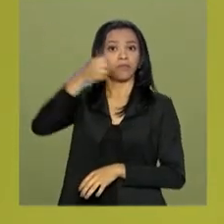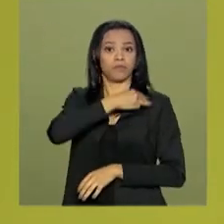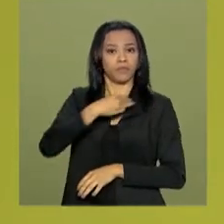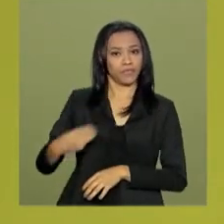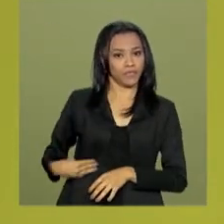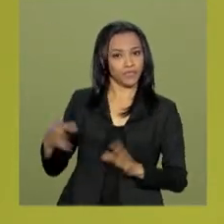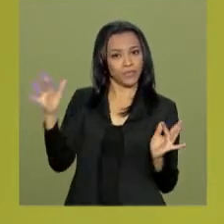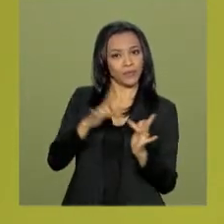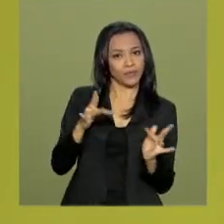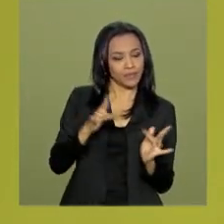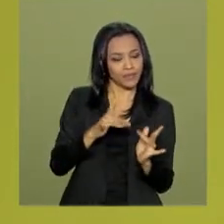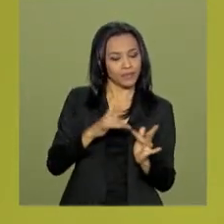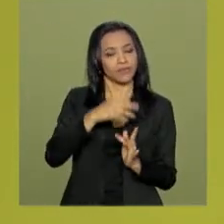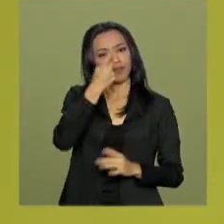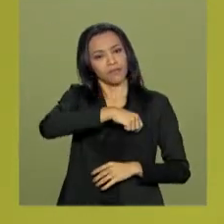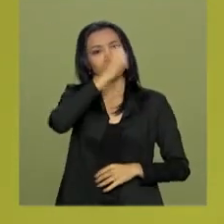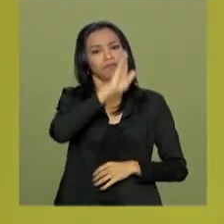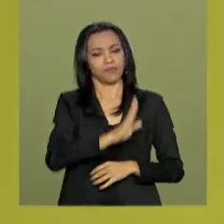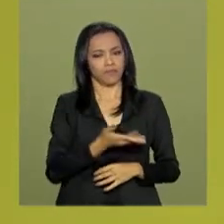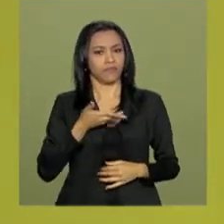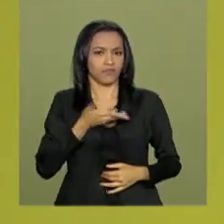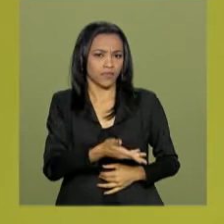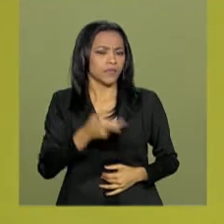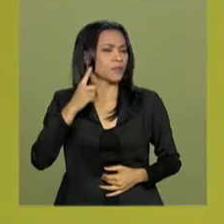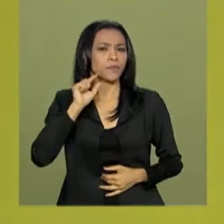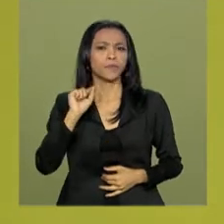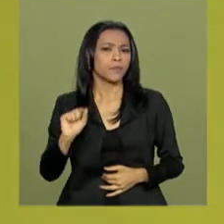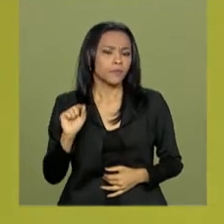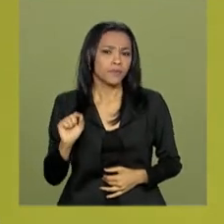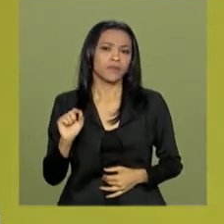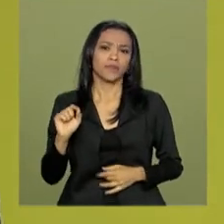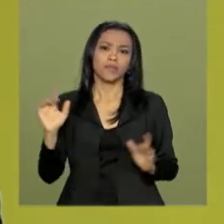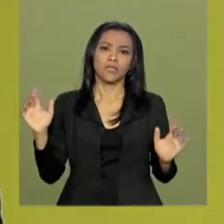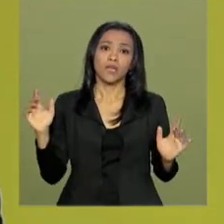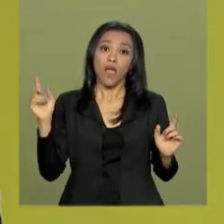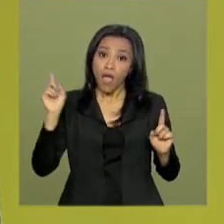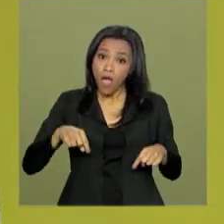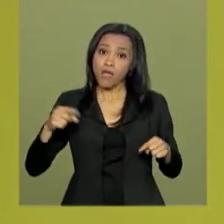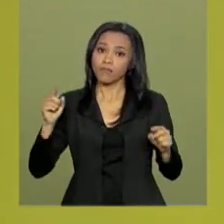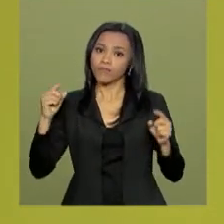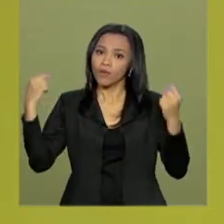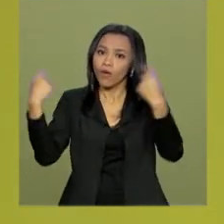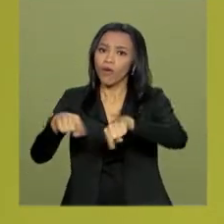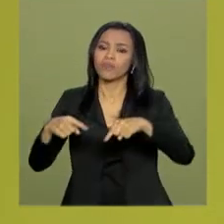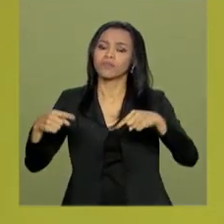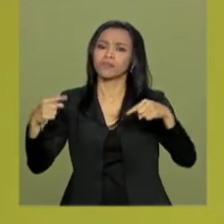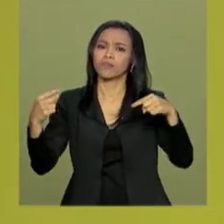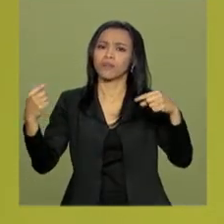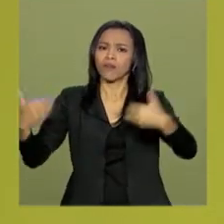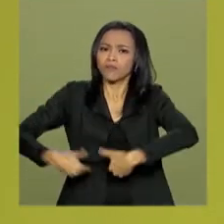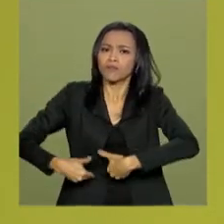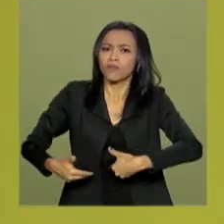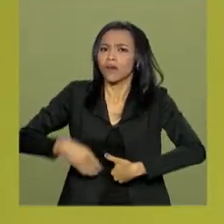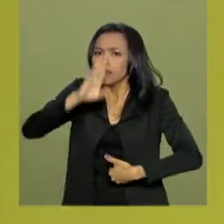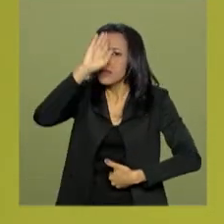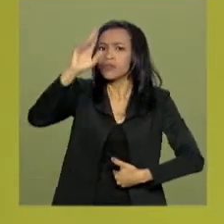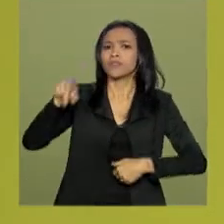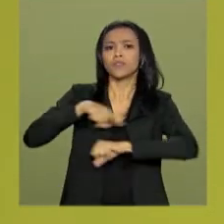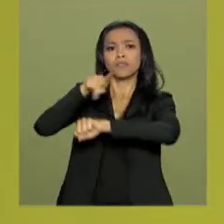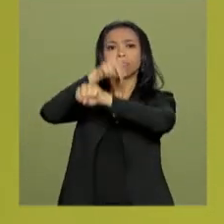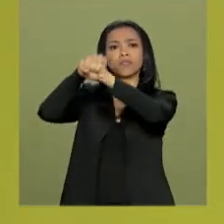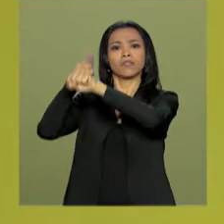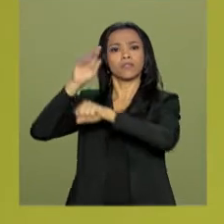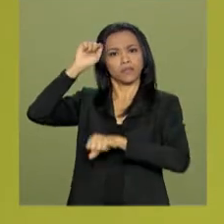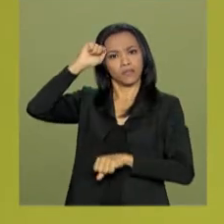o Brasil, com o governo brasileiro, em favor da... para combate à fome, especialmente dos países da África e outros